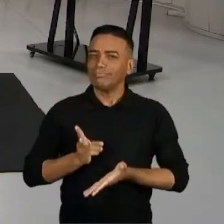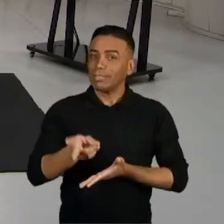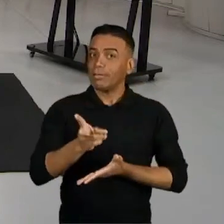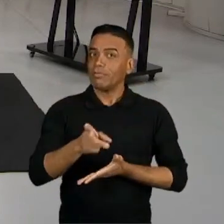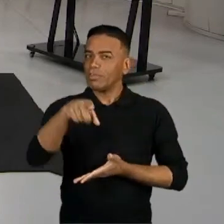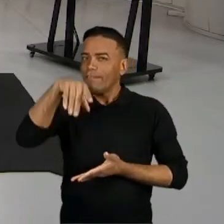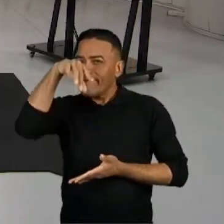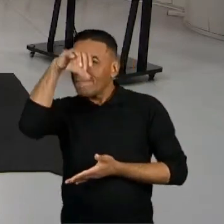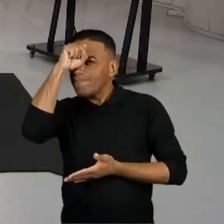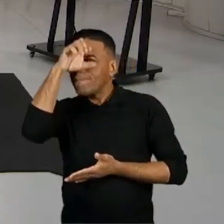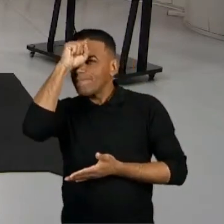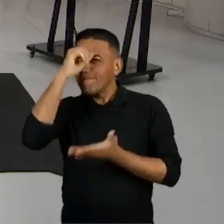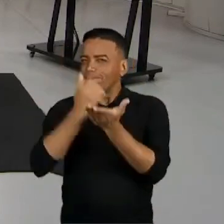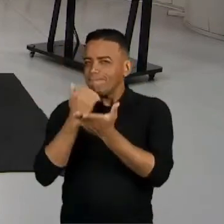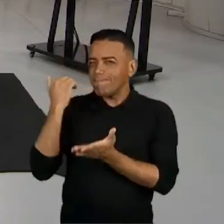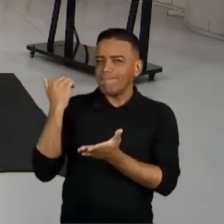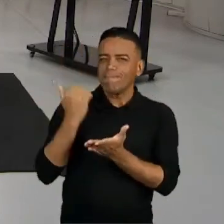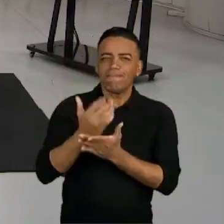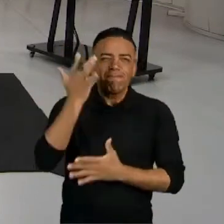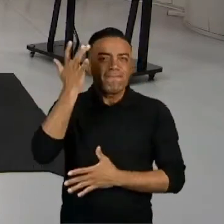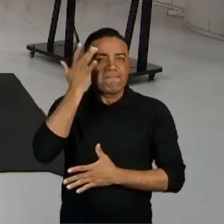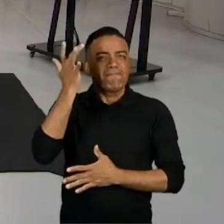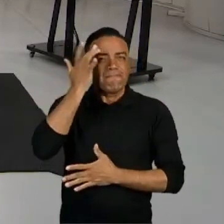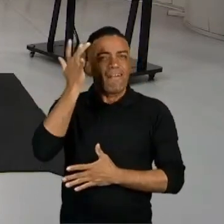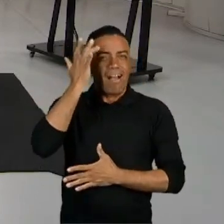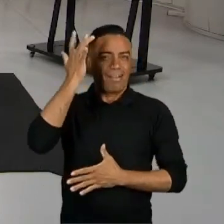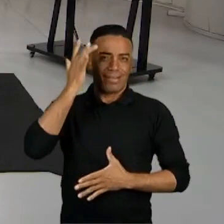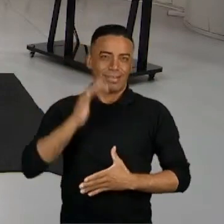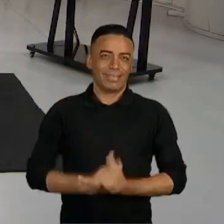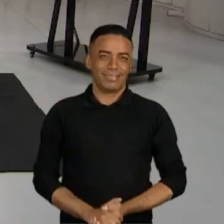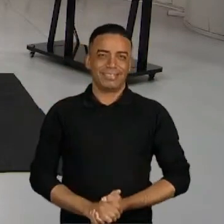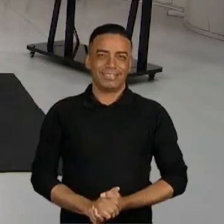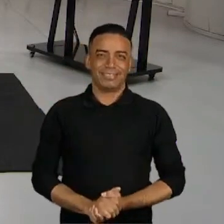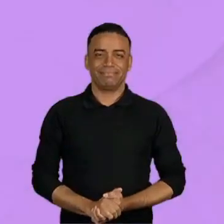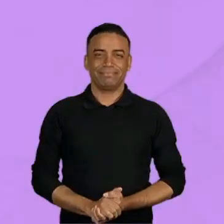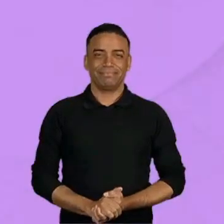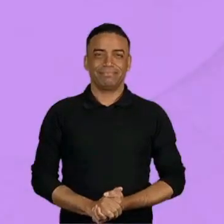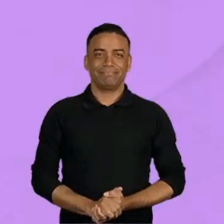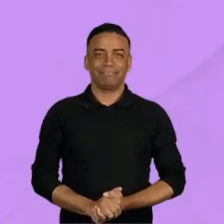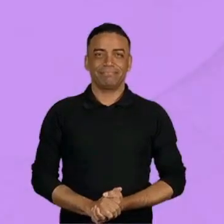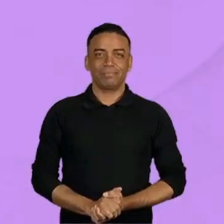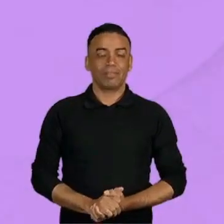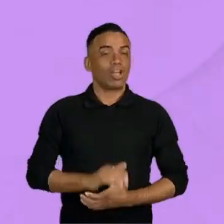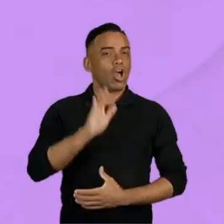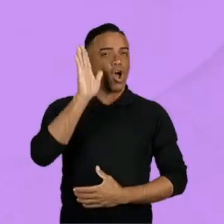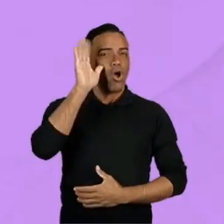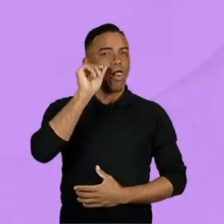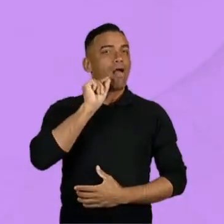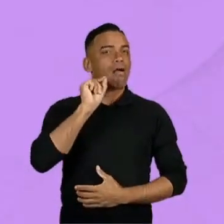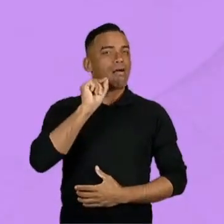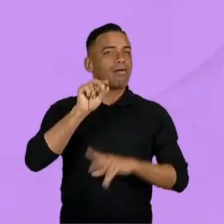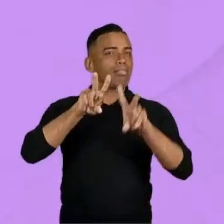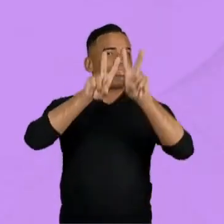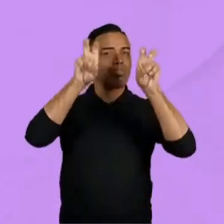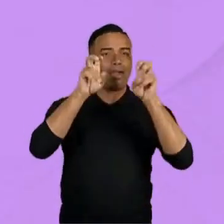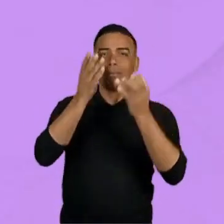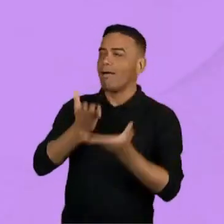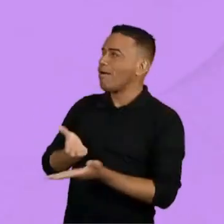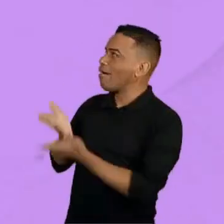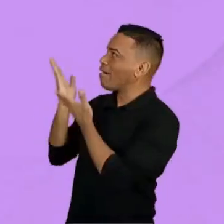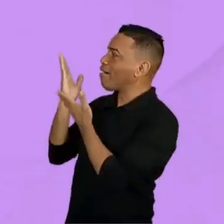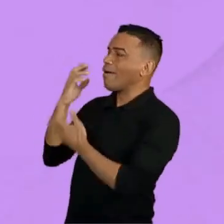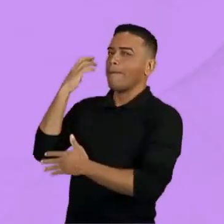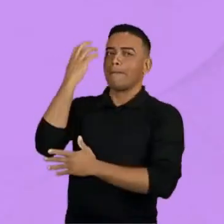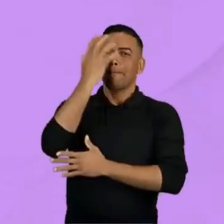o aprendizado hoje vai ser espetacular. Olha esse tema, música e